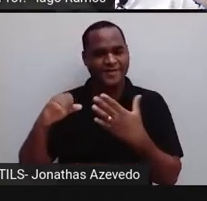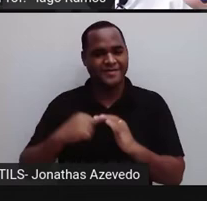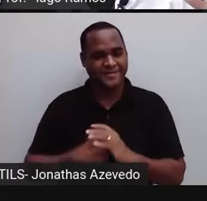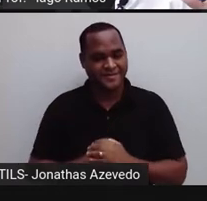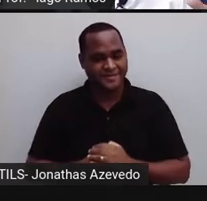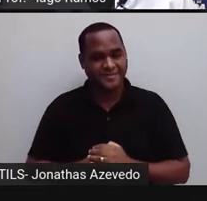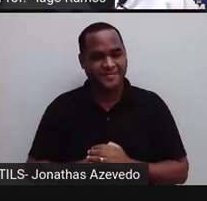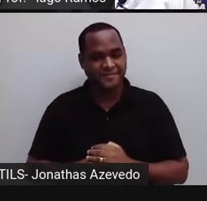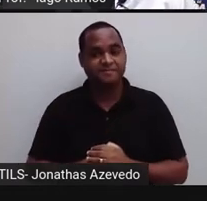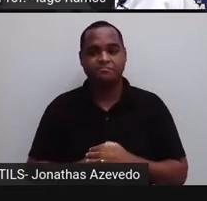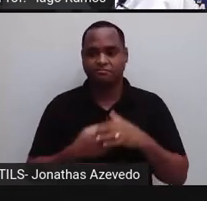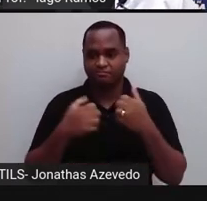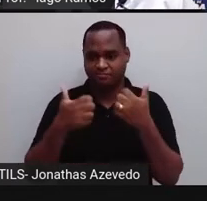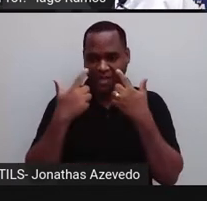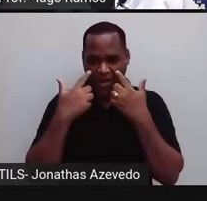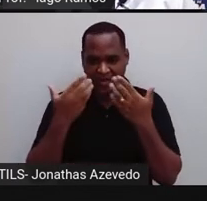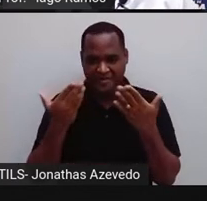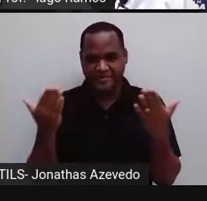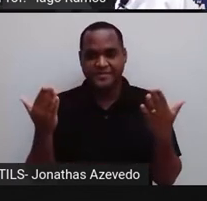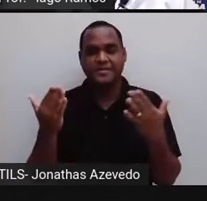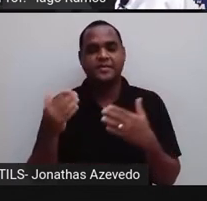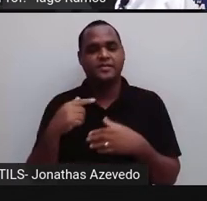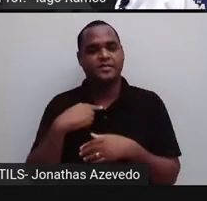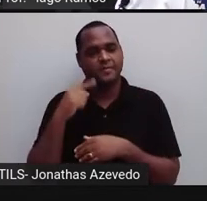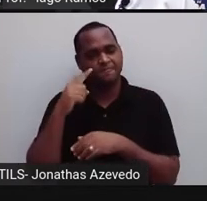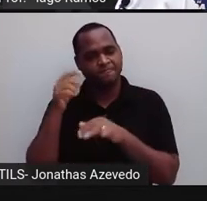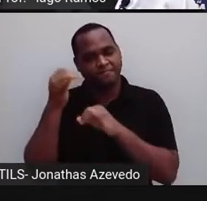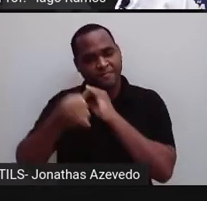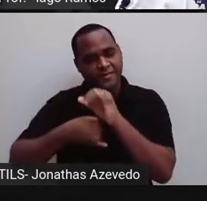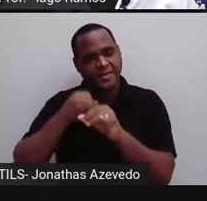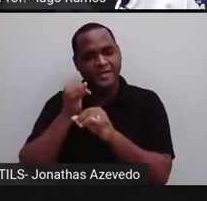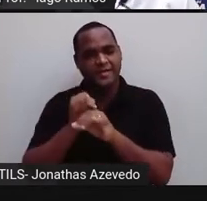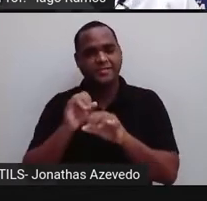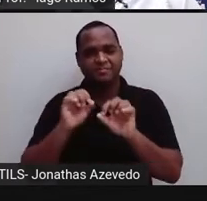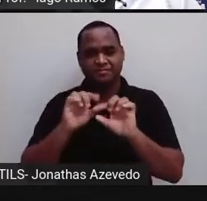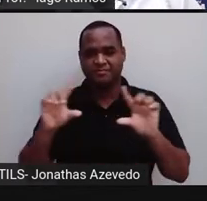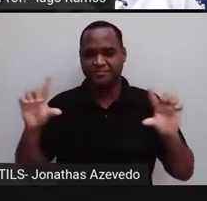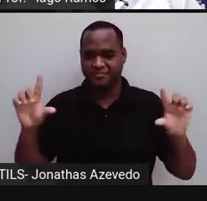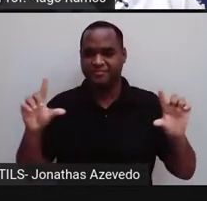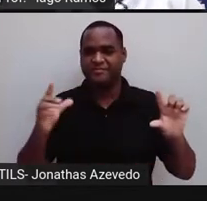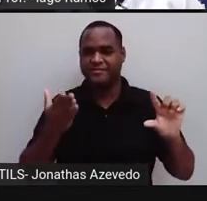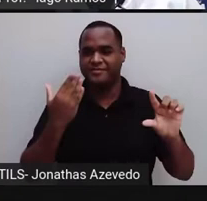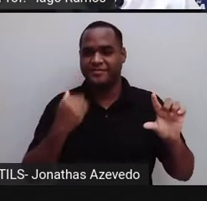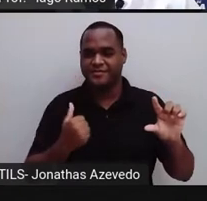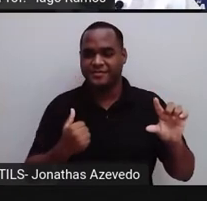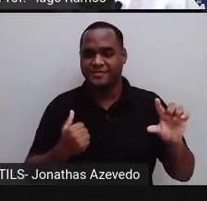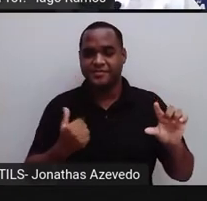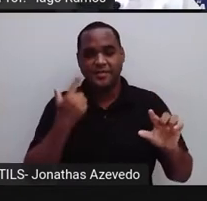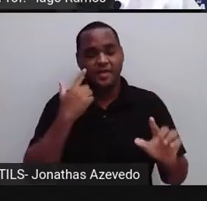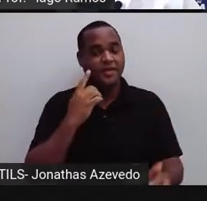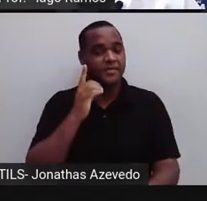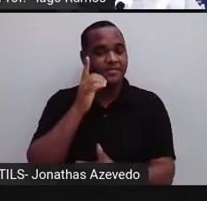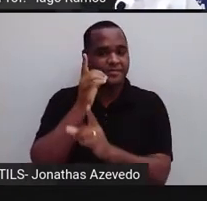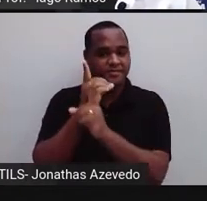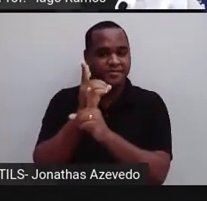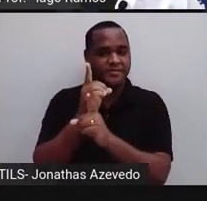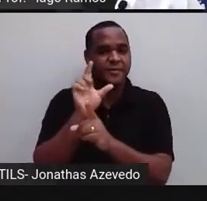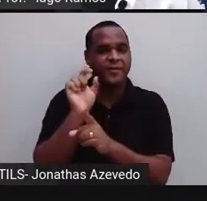Então, vamos lá, olha só, então, navegando pela internet, tá, eu achei aqui uma